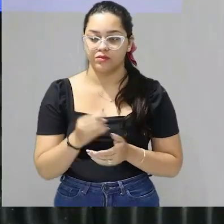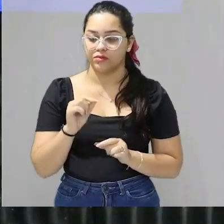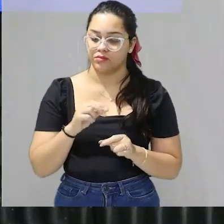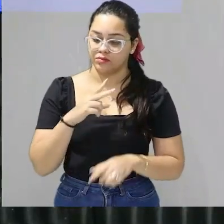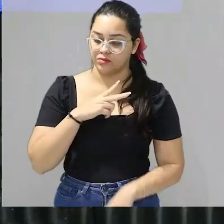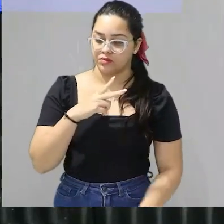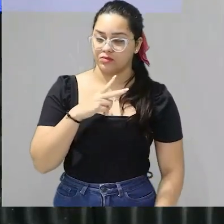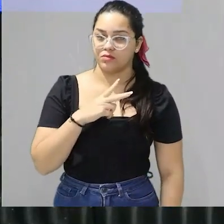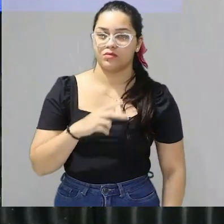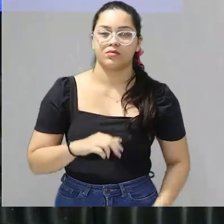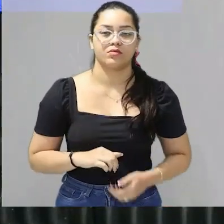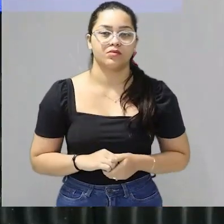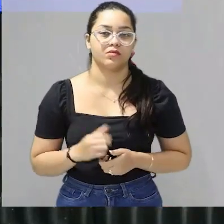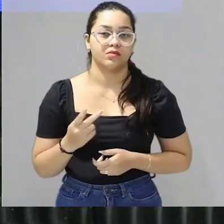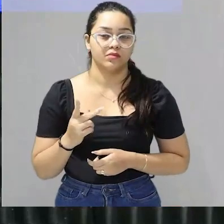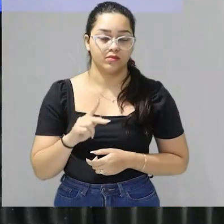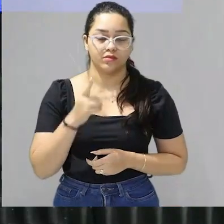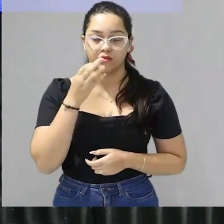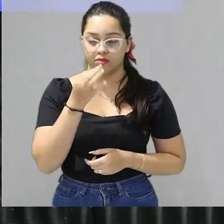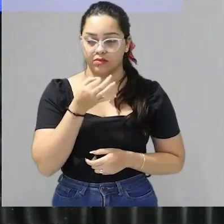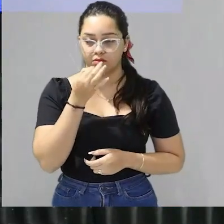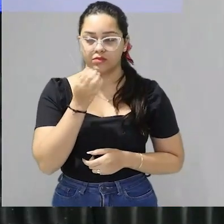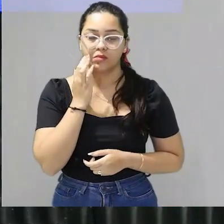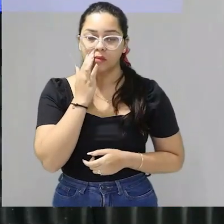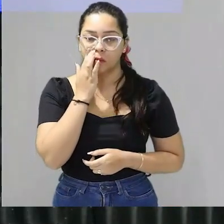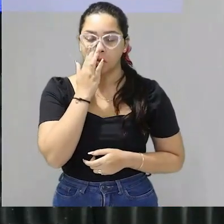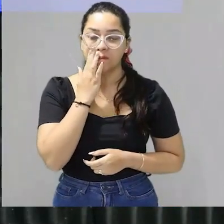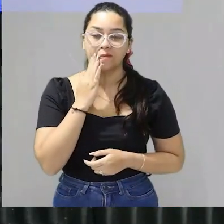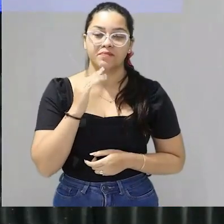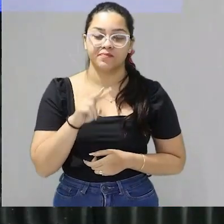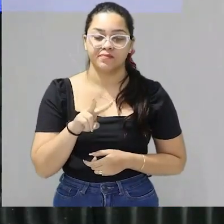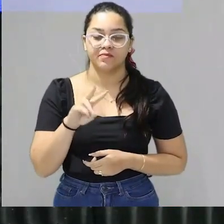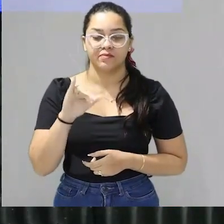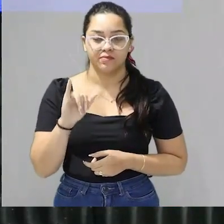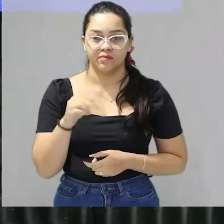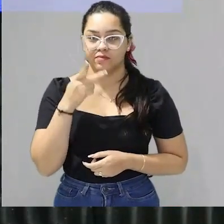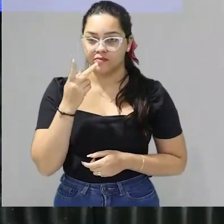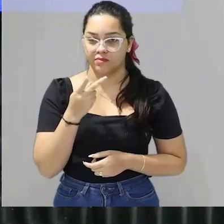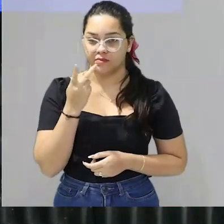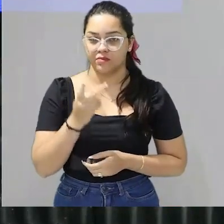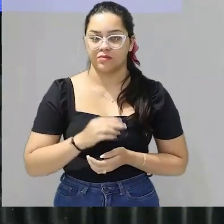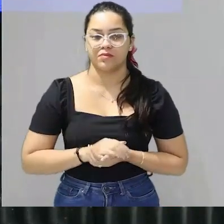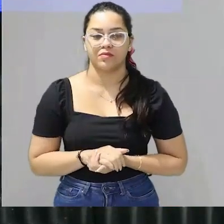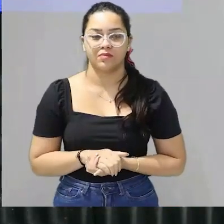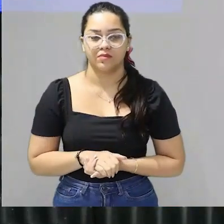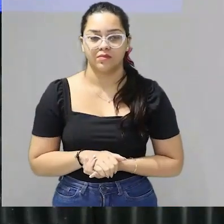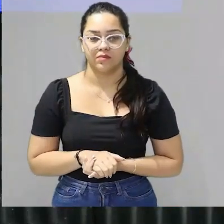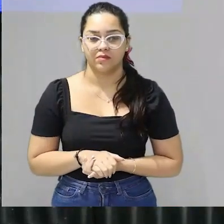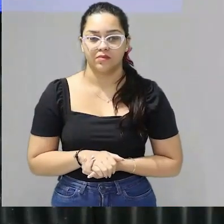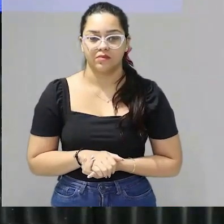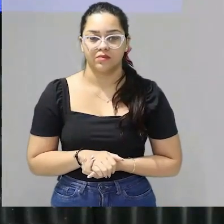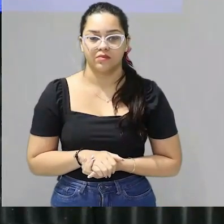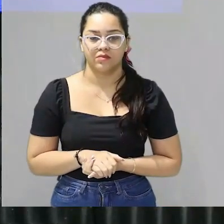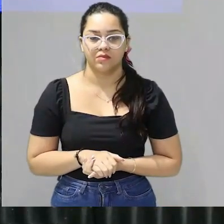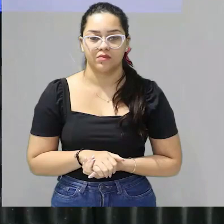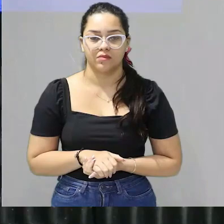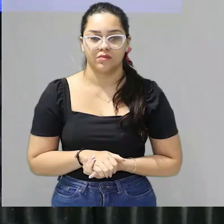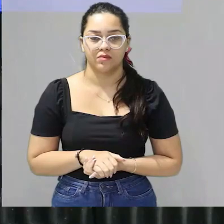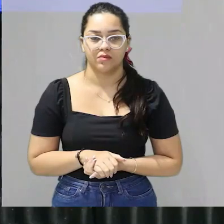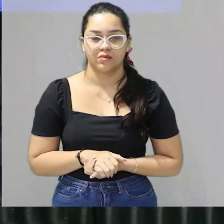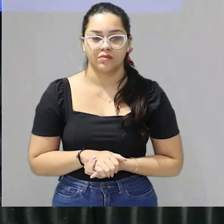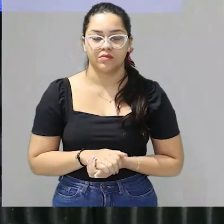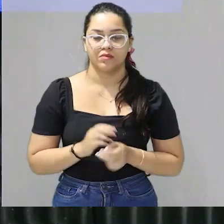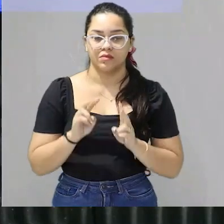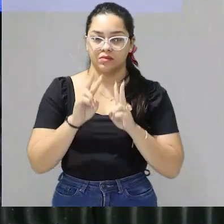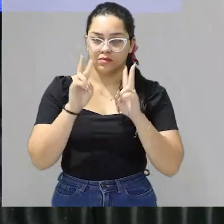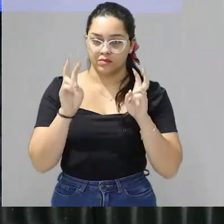pessoal a tese é o seu ponto de vista é a hora que você vai argumentar e quanto o tema